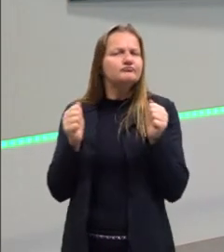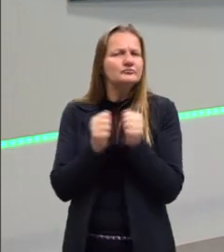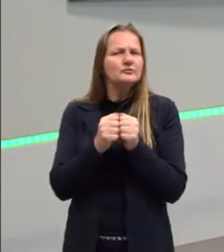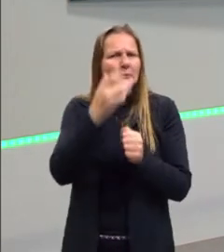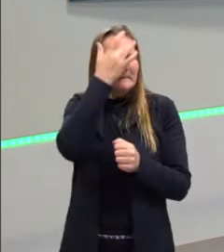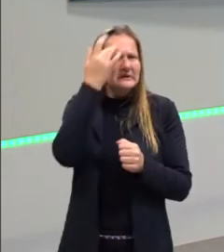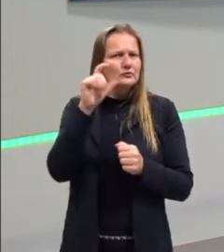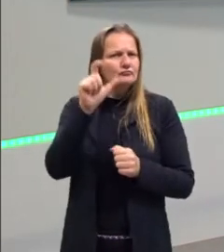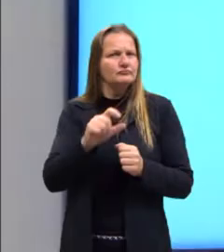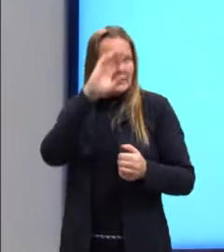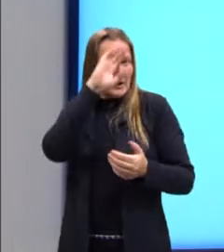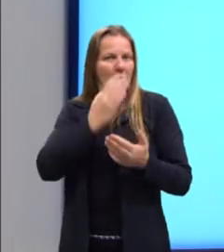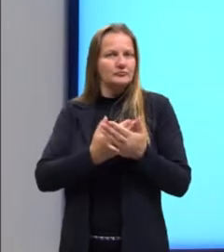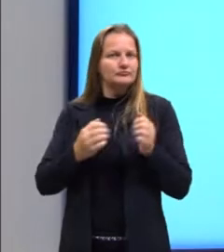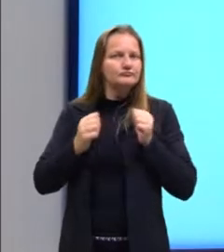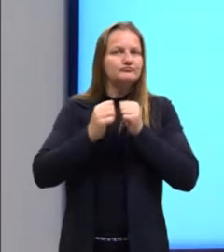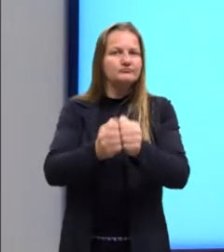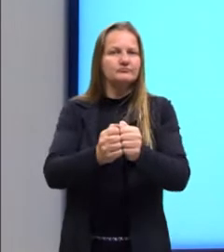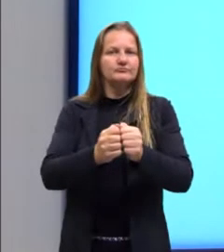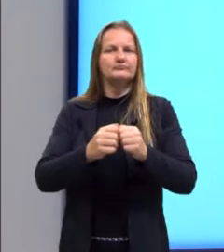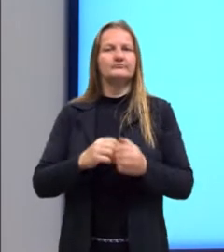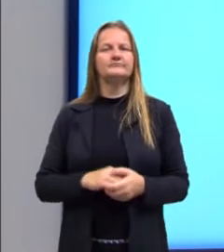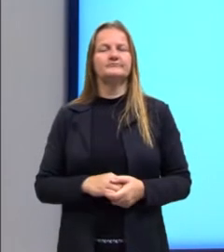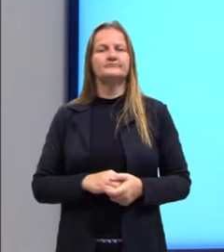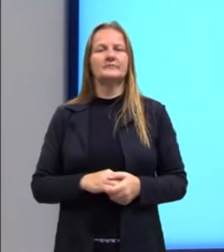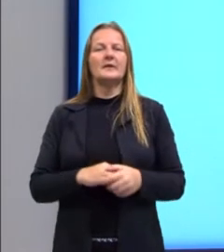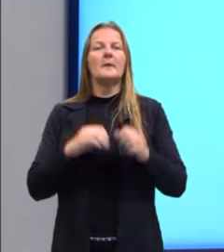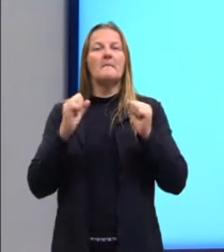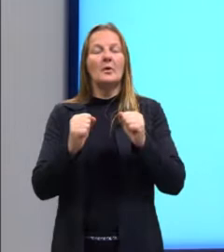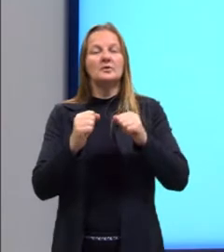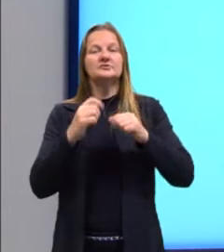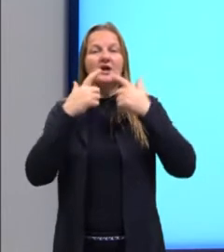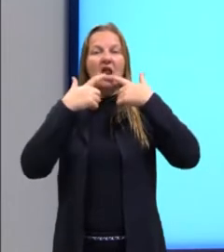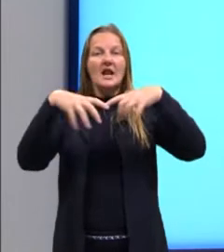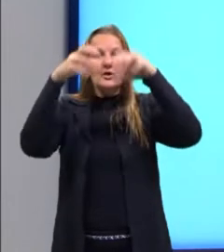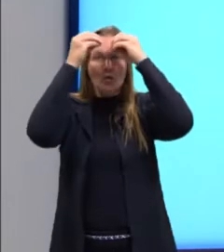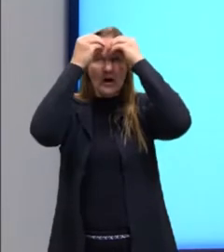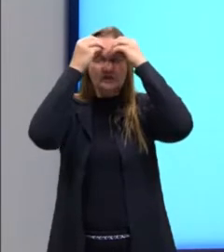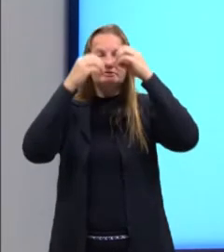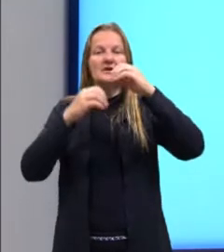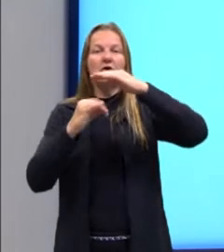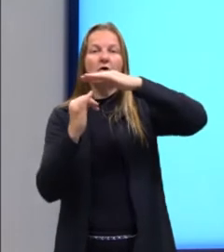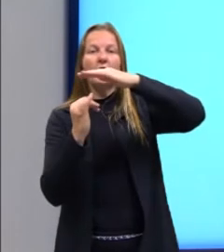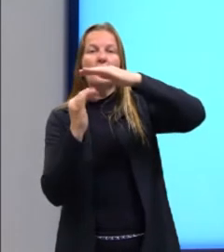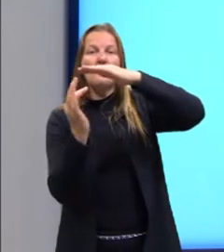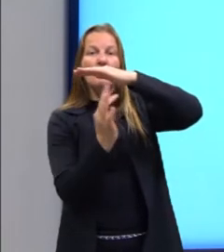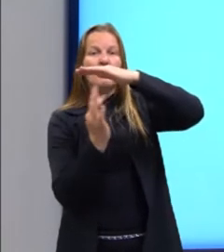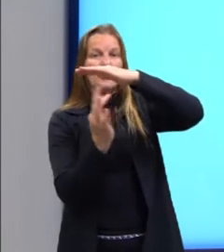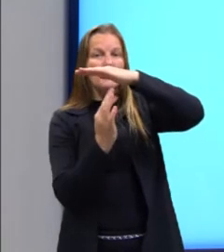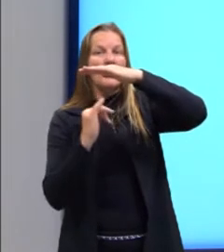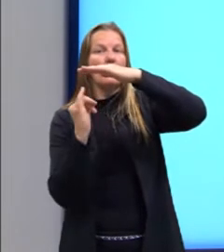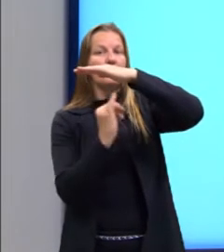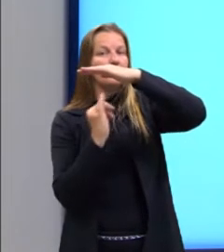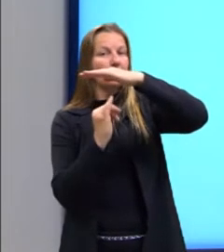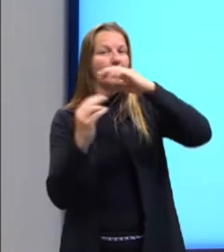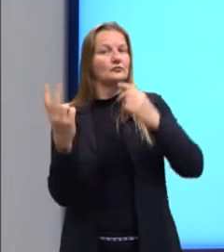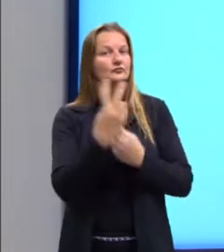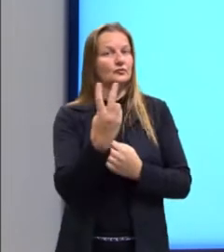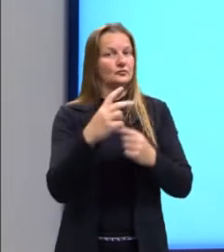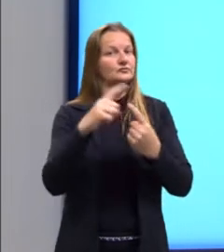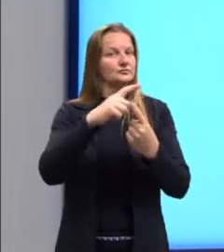Utiliza a linguagem formal ou informal. Quase sempre, gente, nós vamos encontrar dentro de um texto